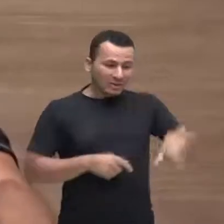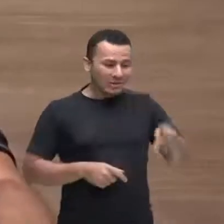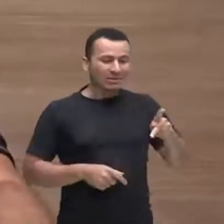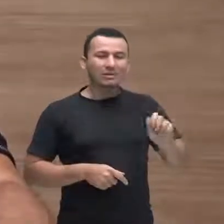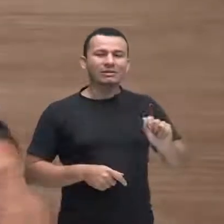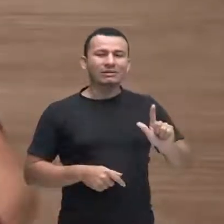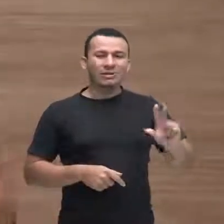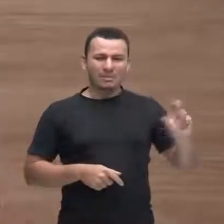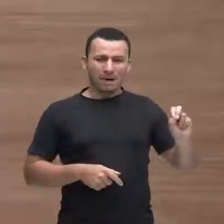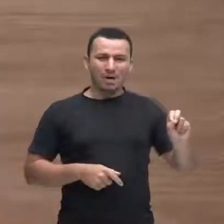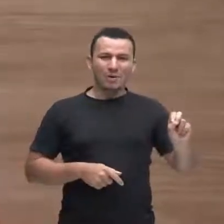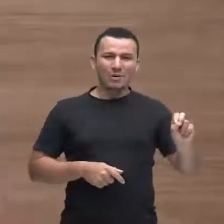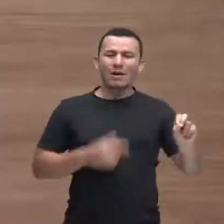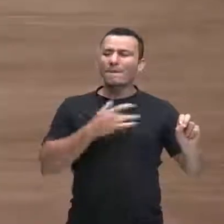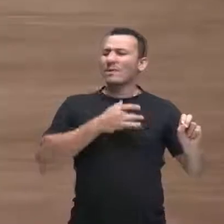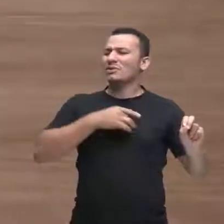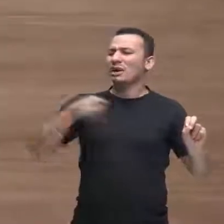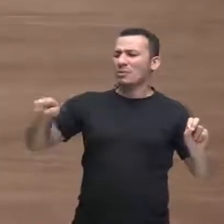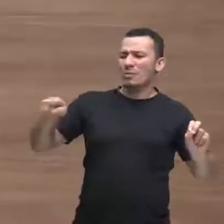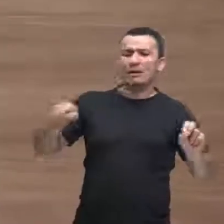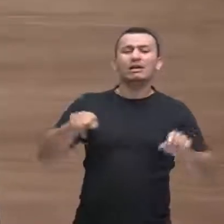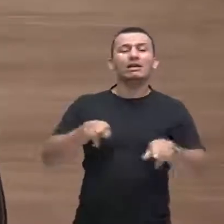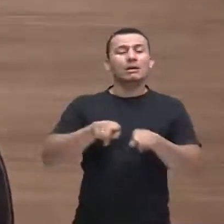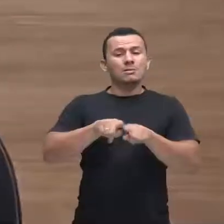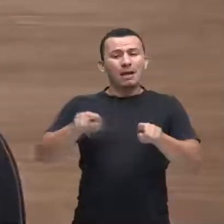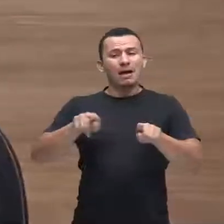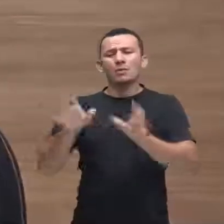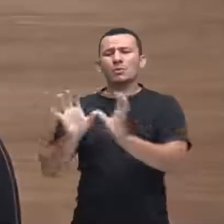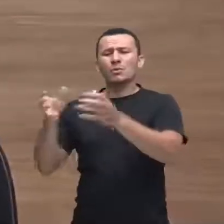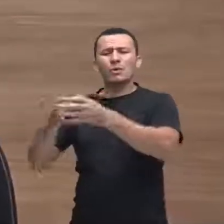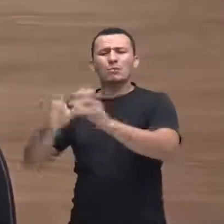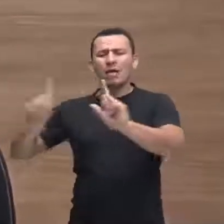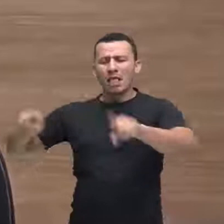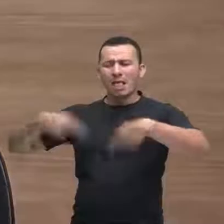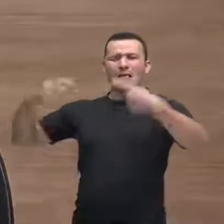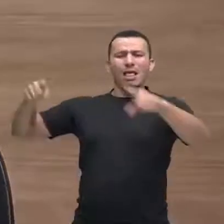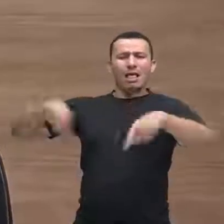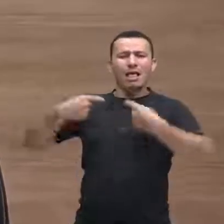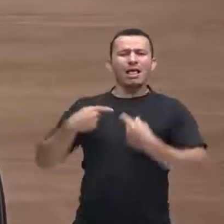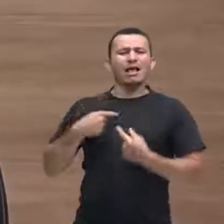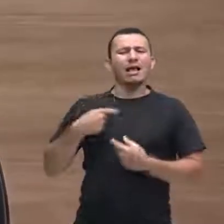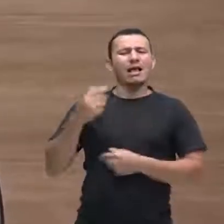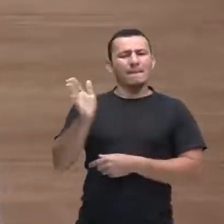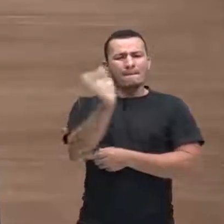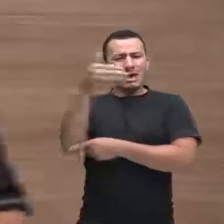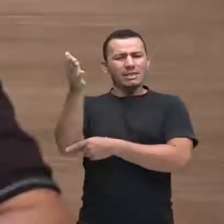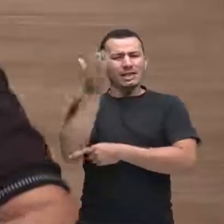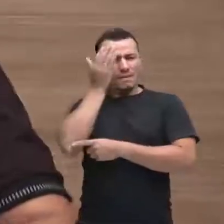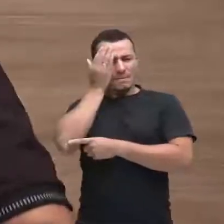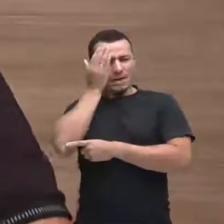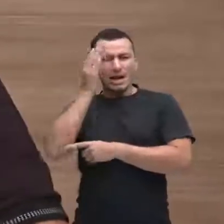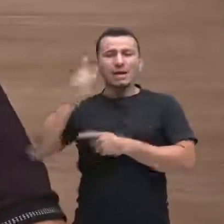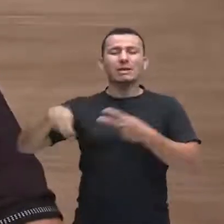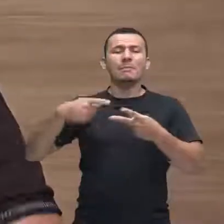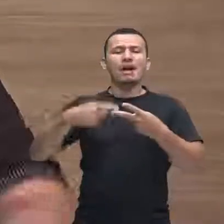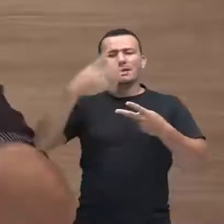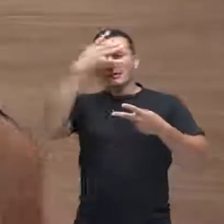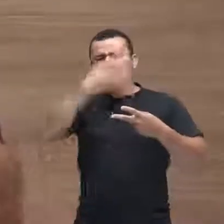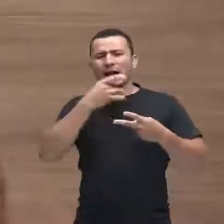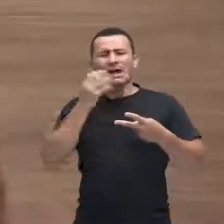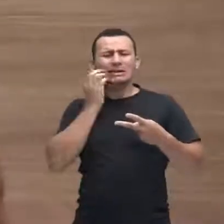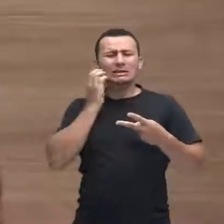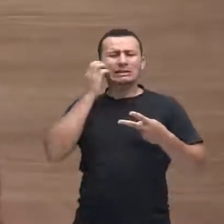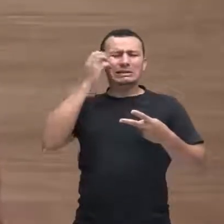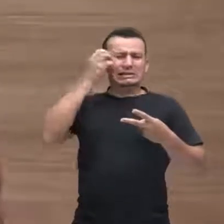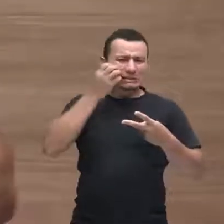chamado de bandeira de pirata com cara pissarrenta com cara de pissarra não é aquela